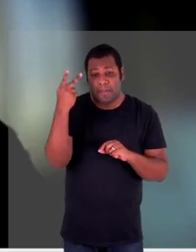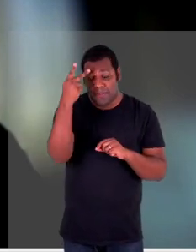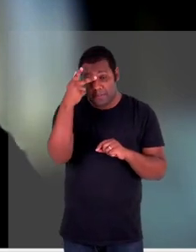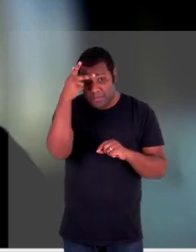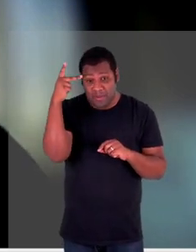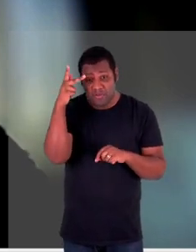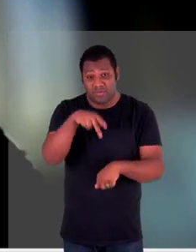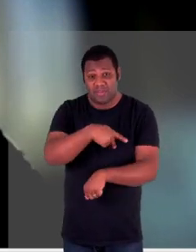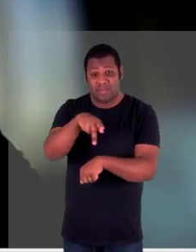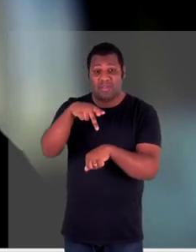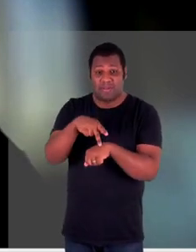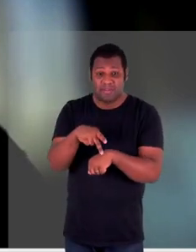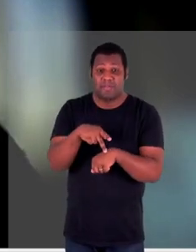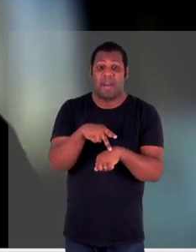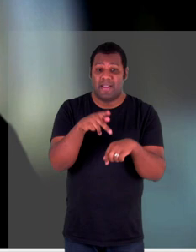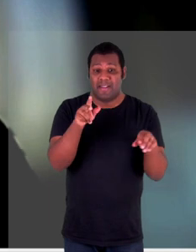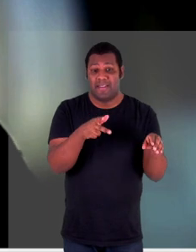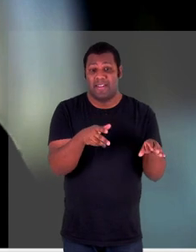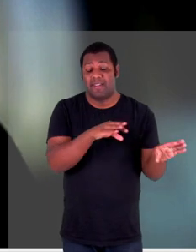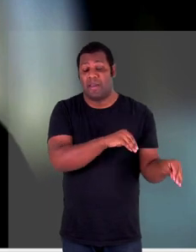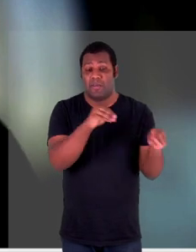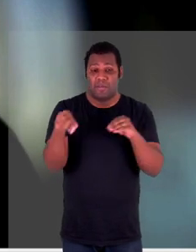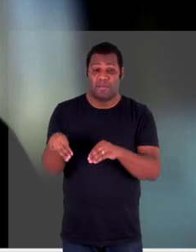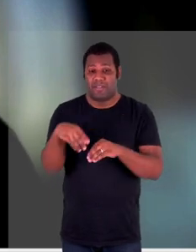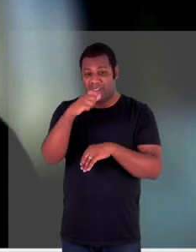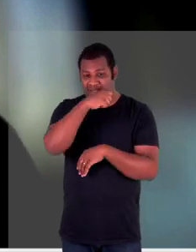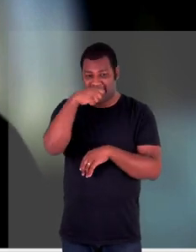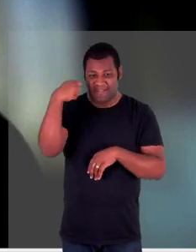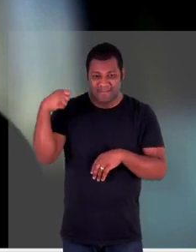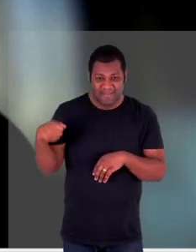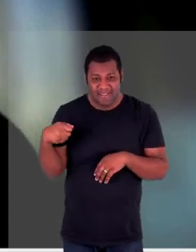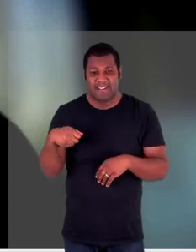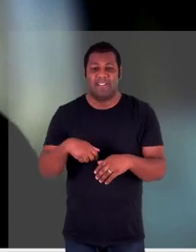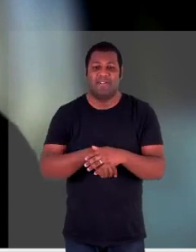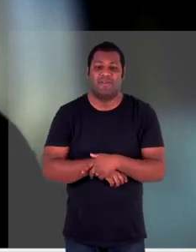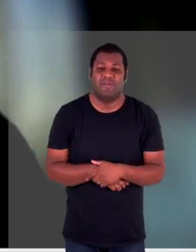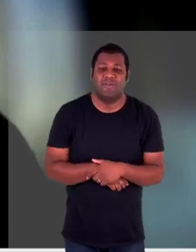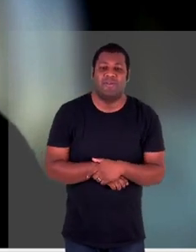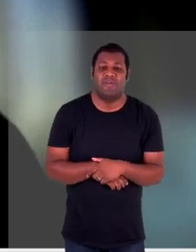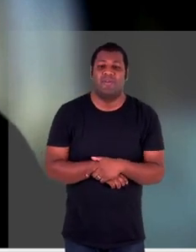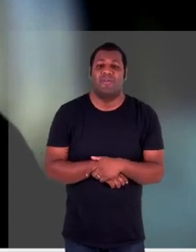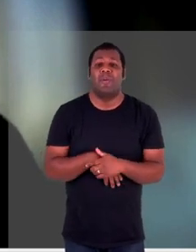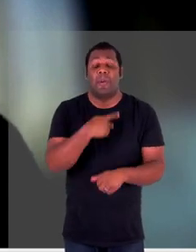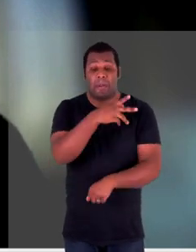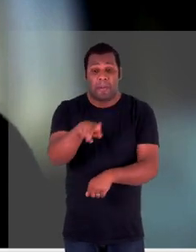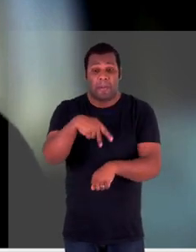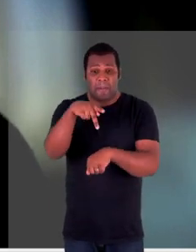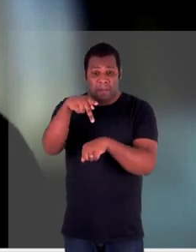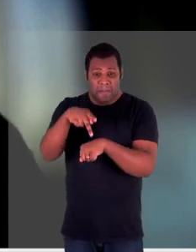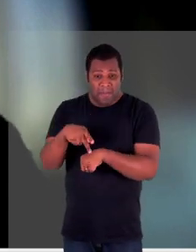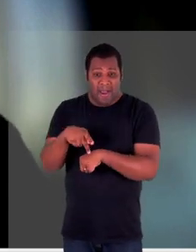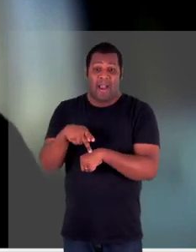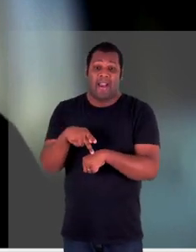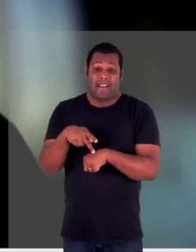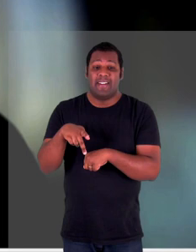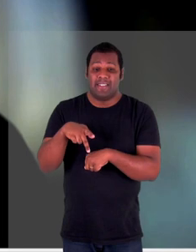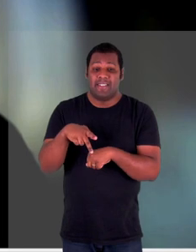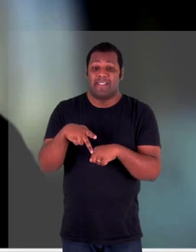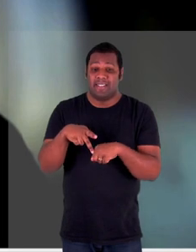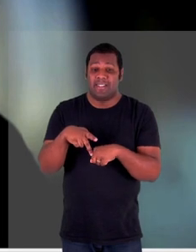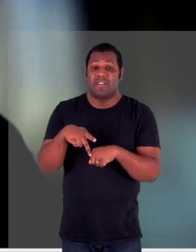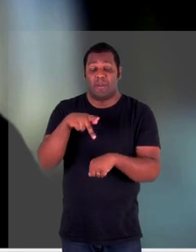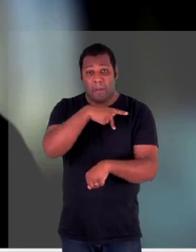os residentes permanentes aqui na Ucrânia que eram de países terceiros no geral países do Oriente Médio e da África que